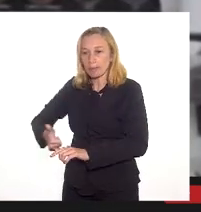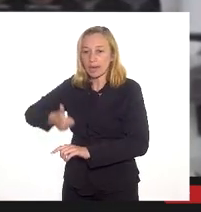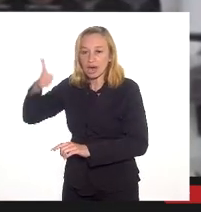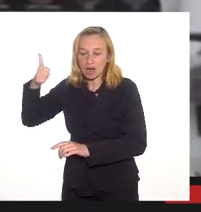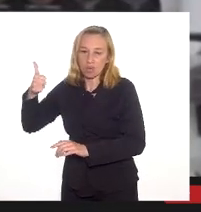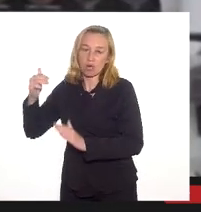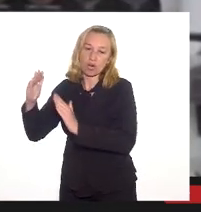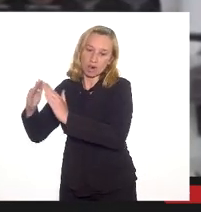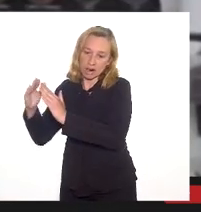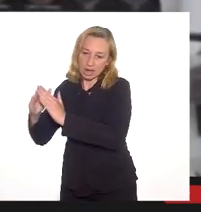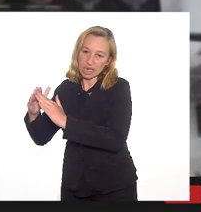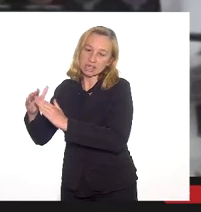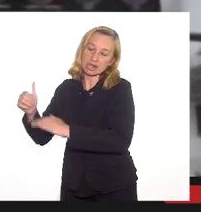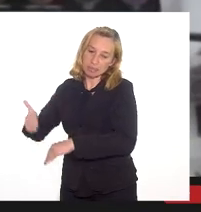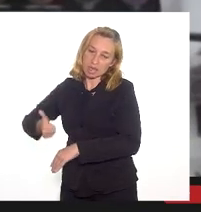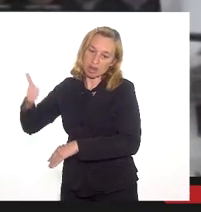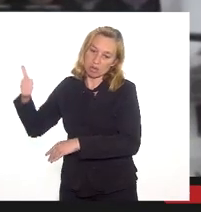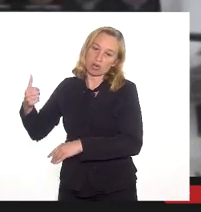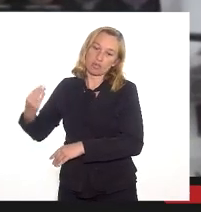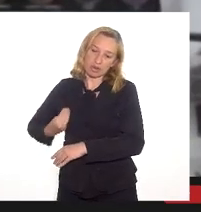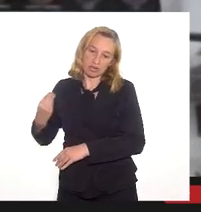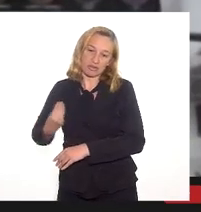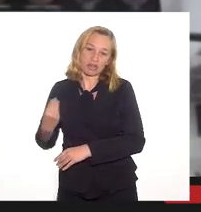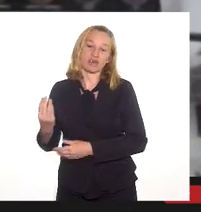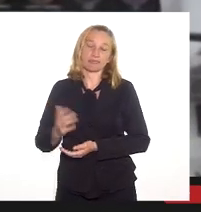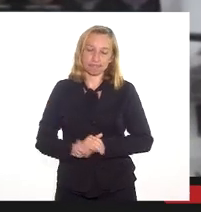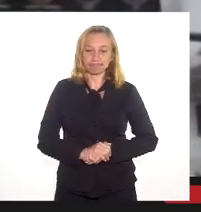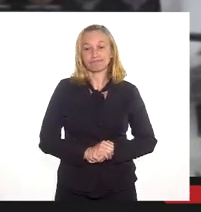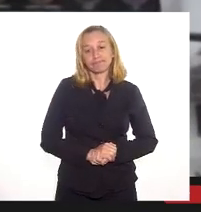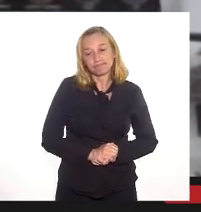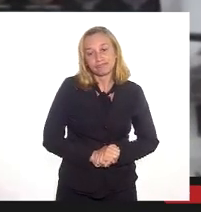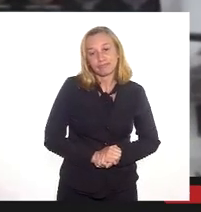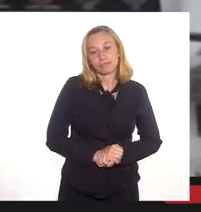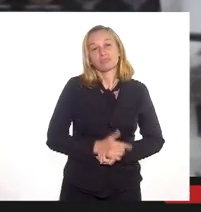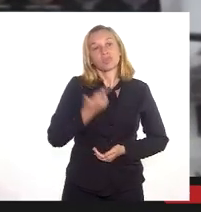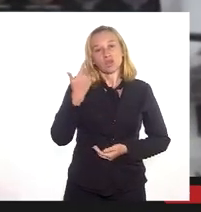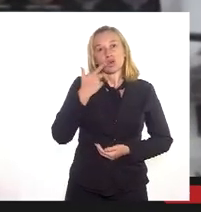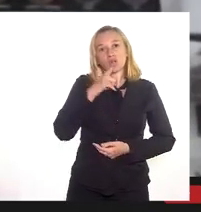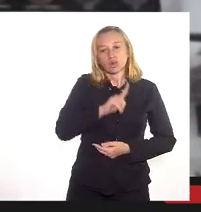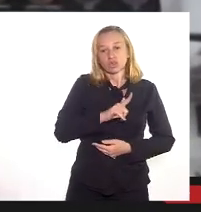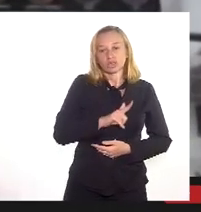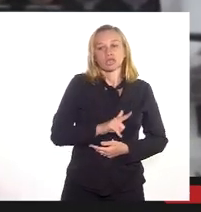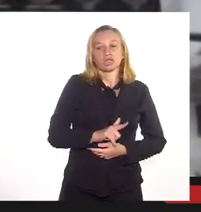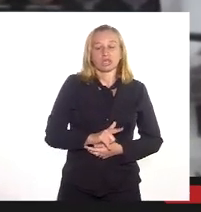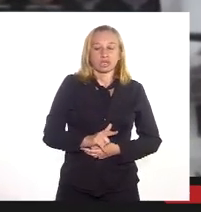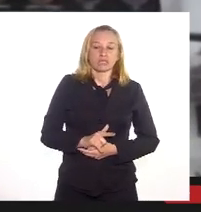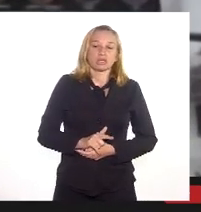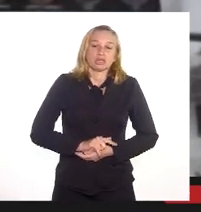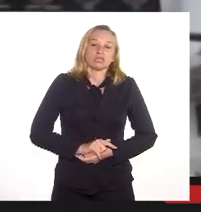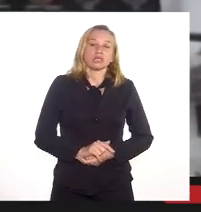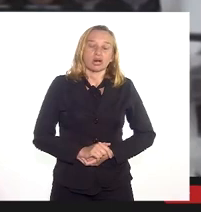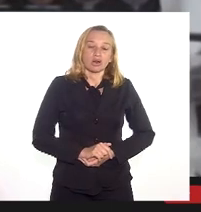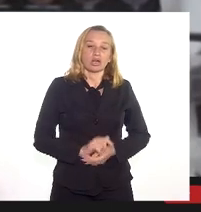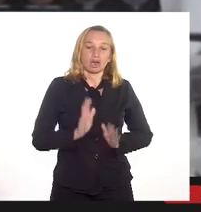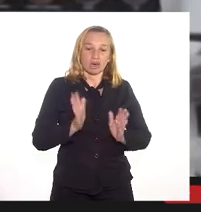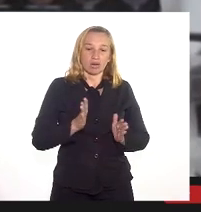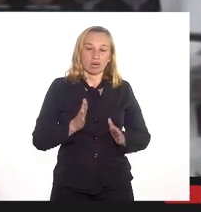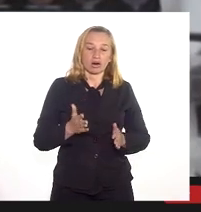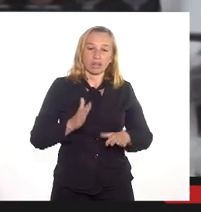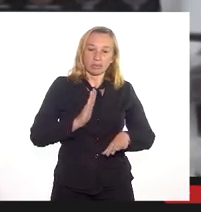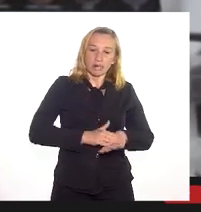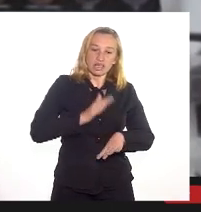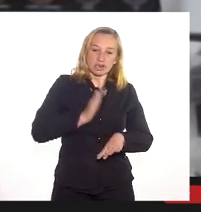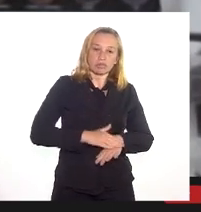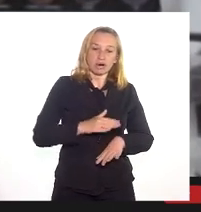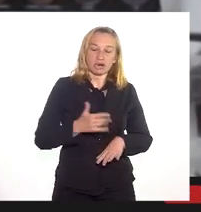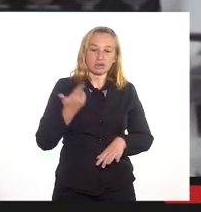digno, para que essas pessoas pudessem criar suas famílias, e dessa forma a gente conseguiu liberar esse trecho e a gente está conseguindo cada vez